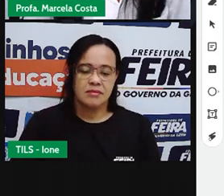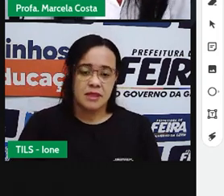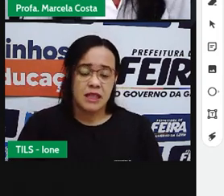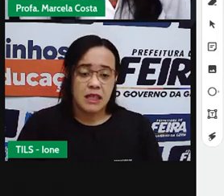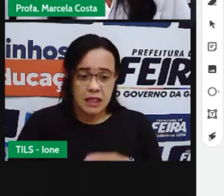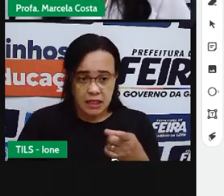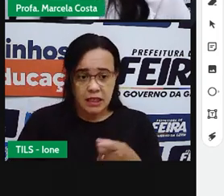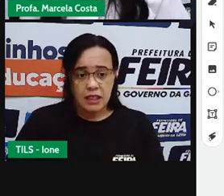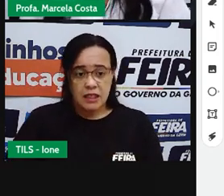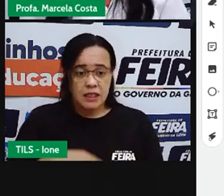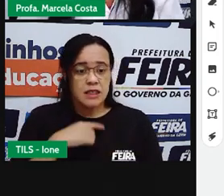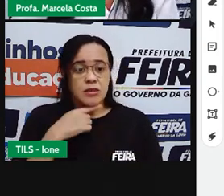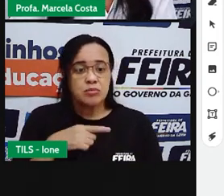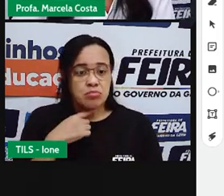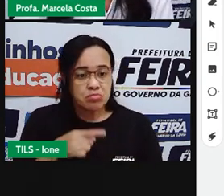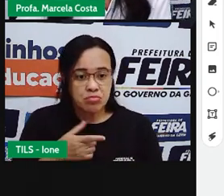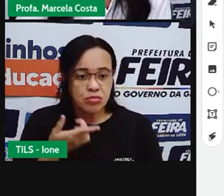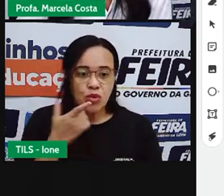Você conseguiu.